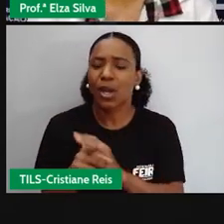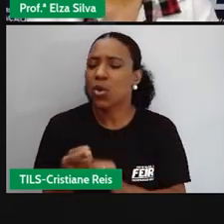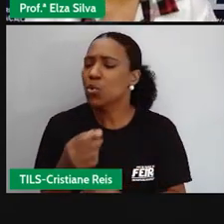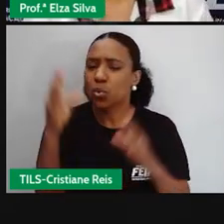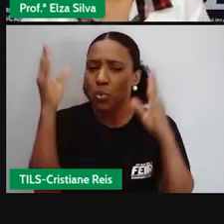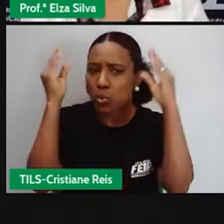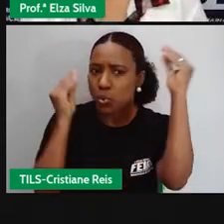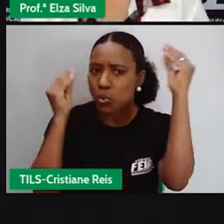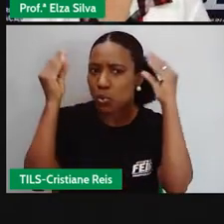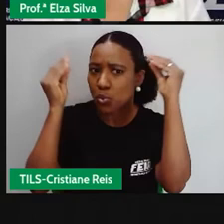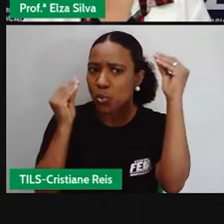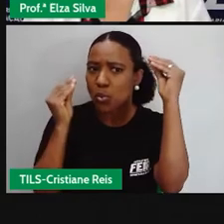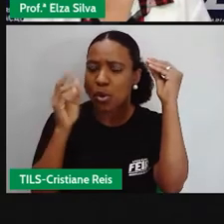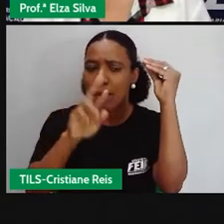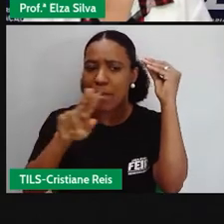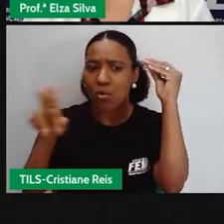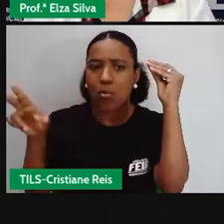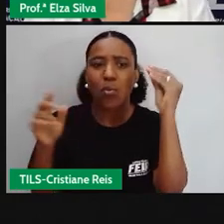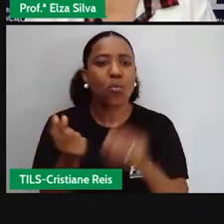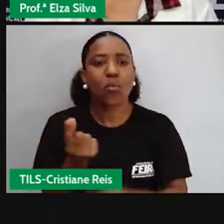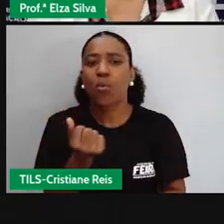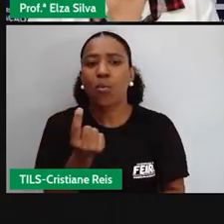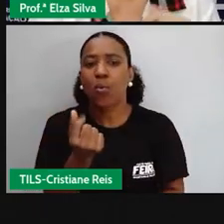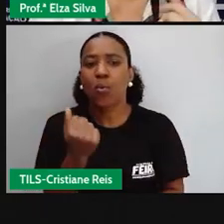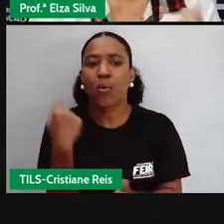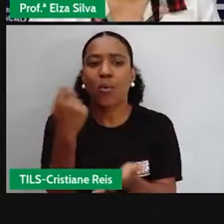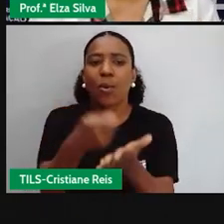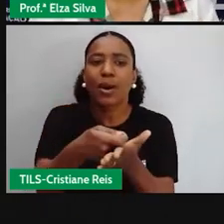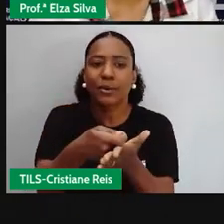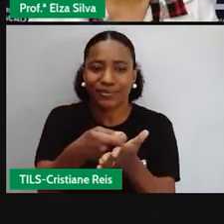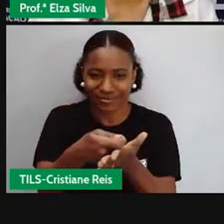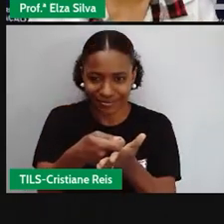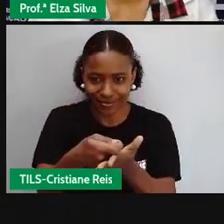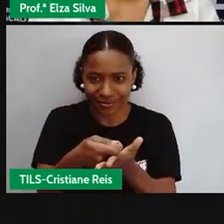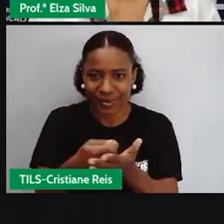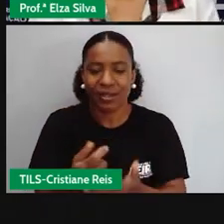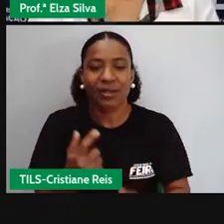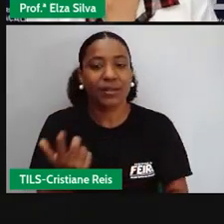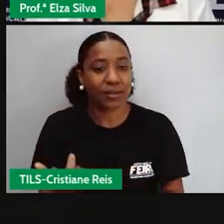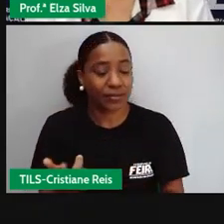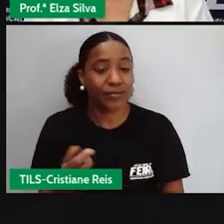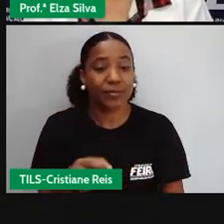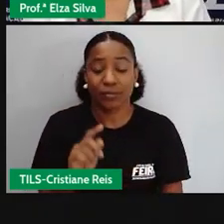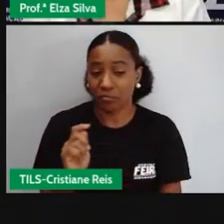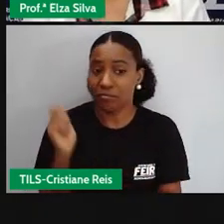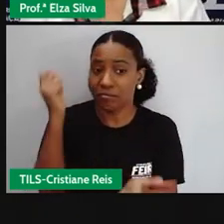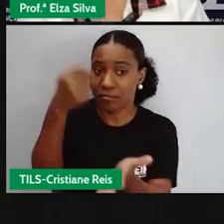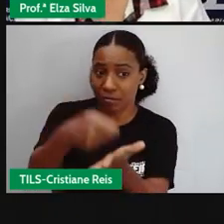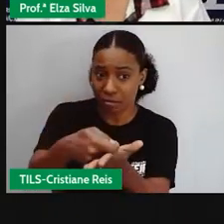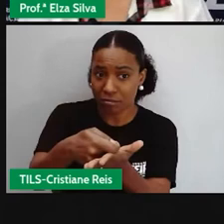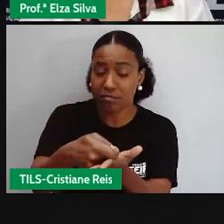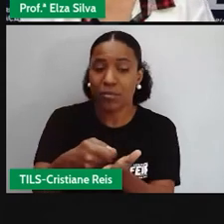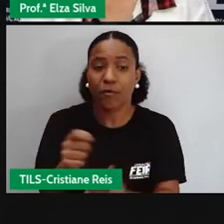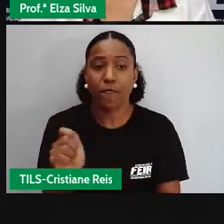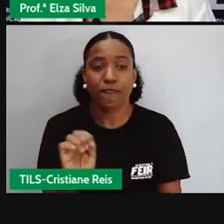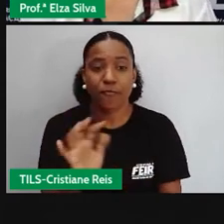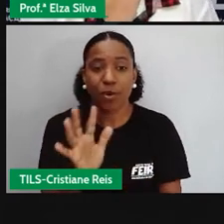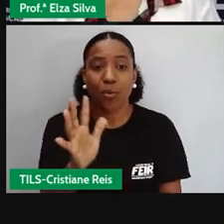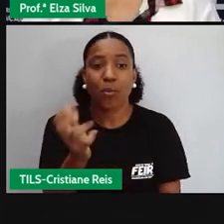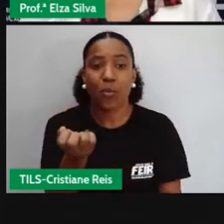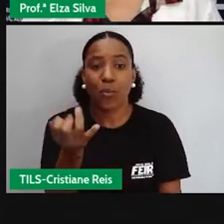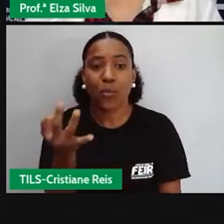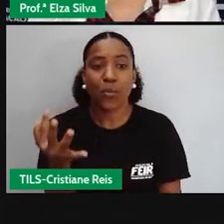chapéus de palha? They are 20 dólares. Eles custam 20 dólares.